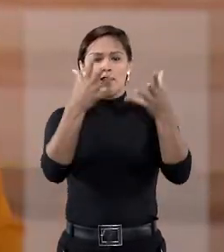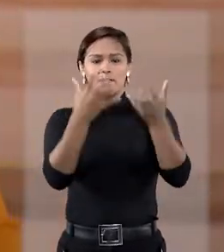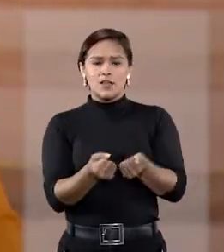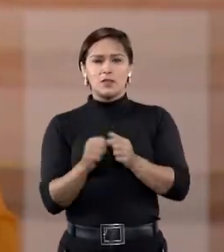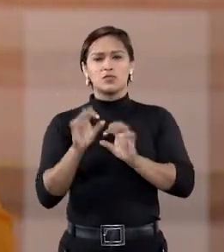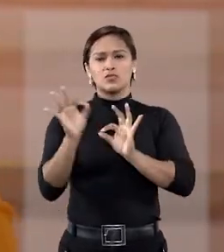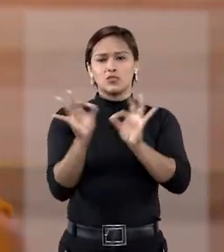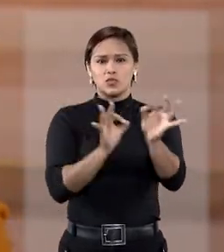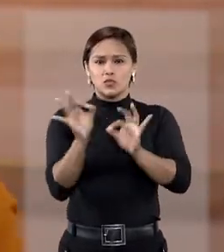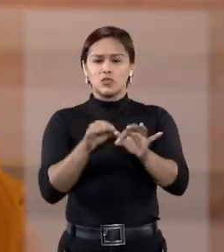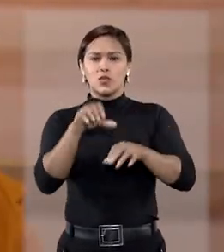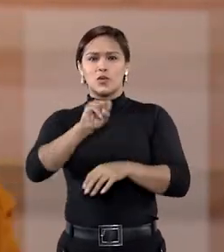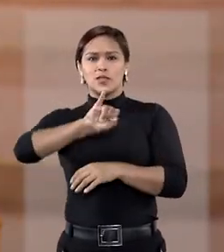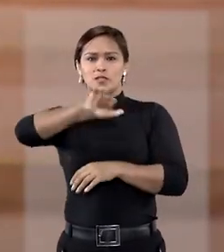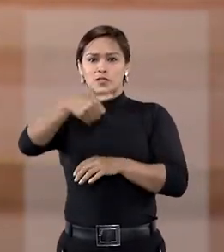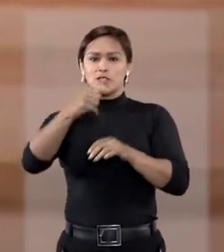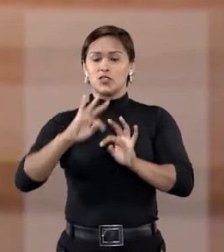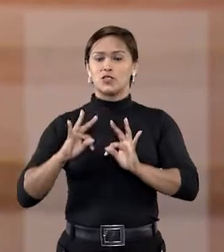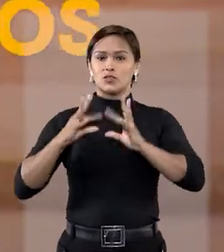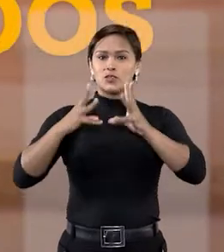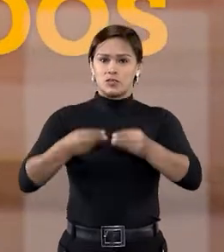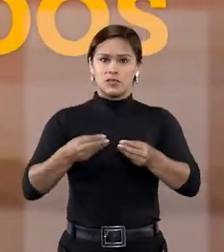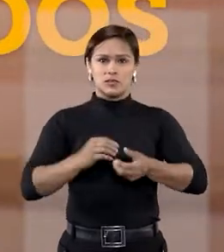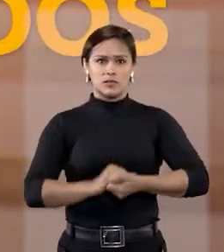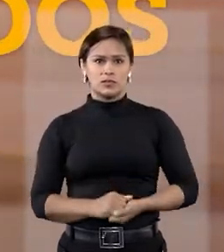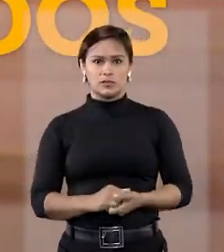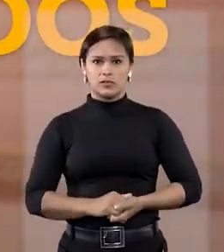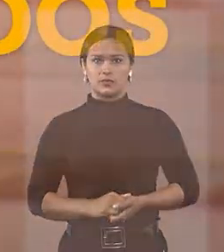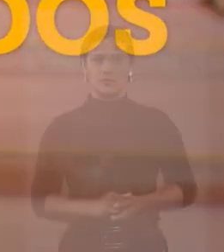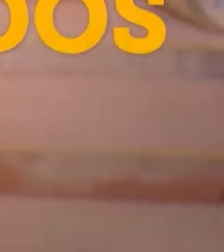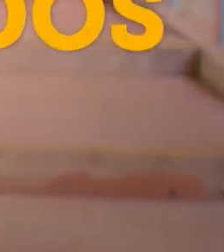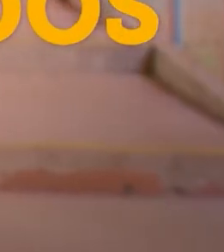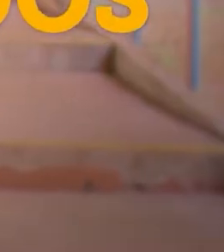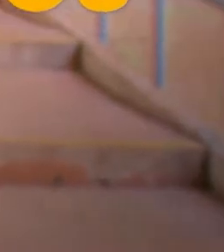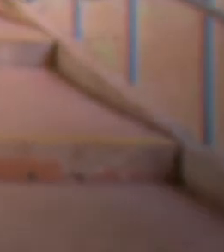trabalho. Vamos construir juntos um STJ para todos!